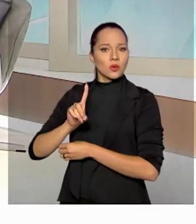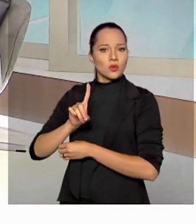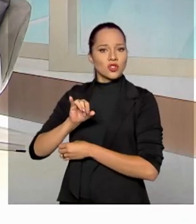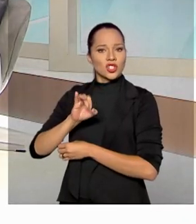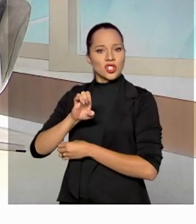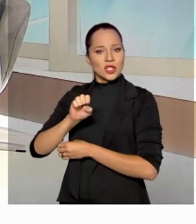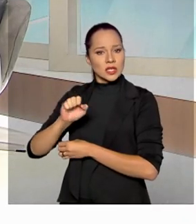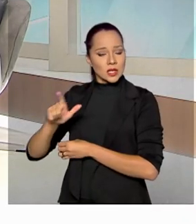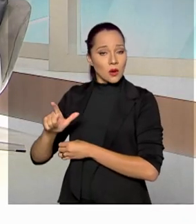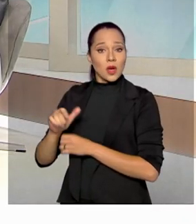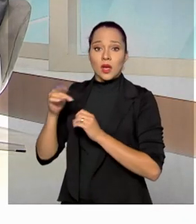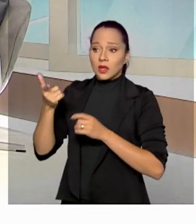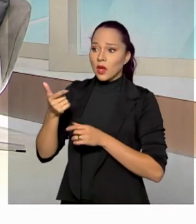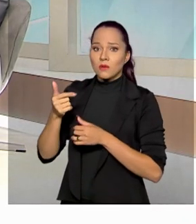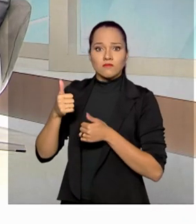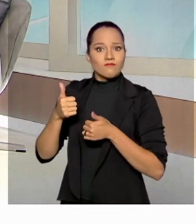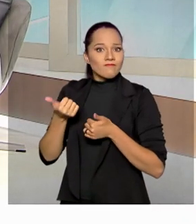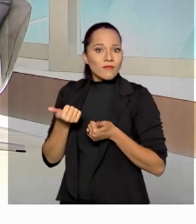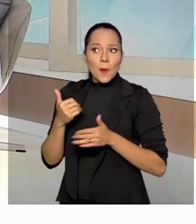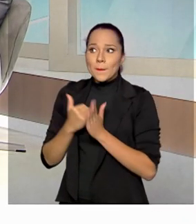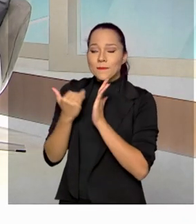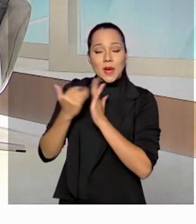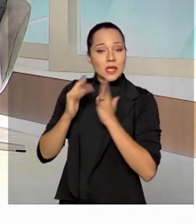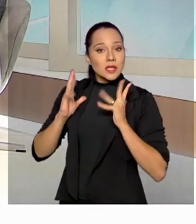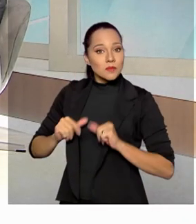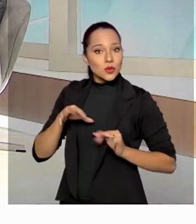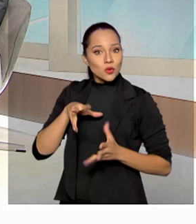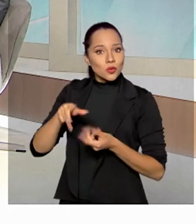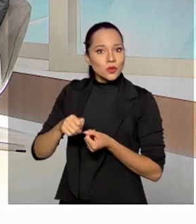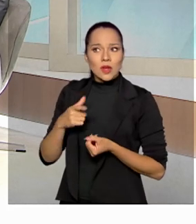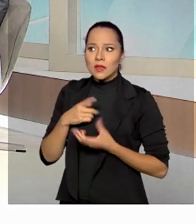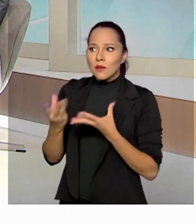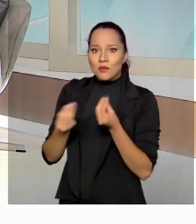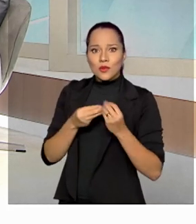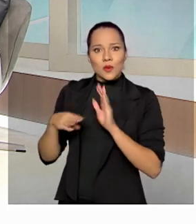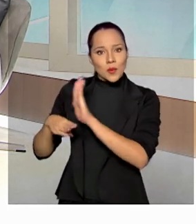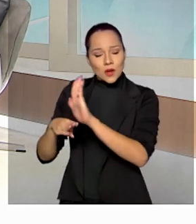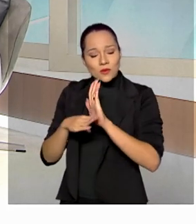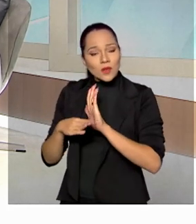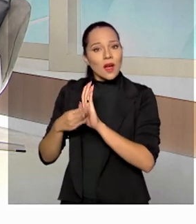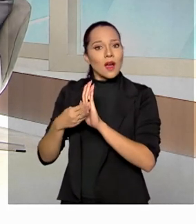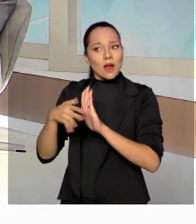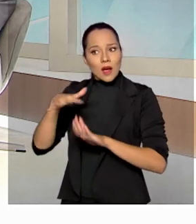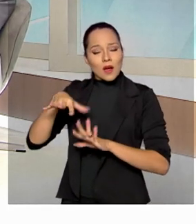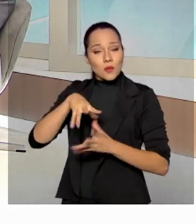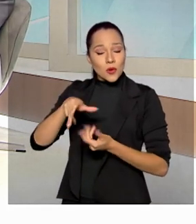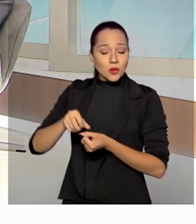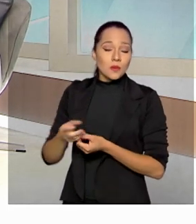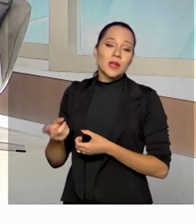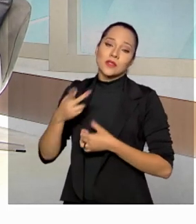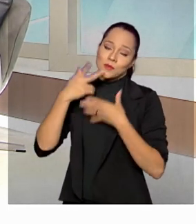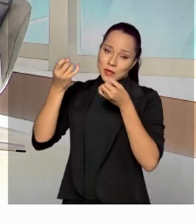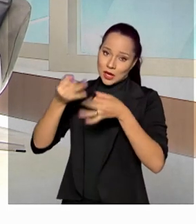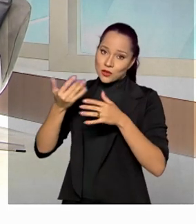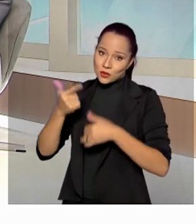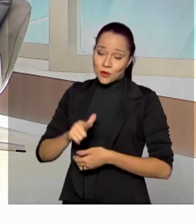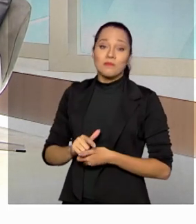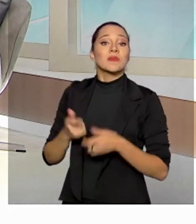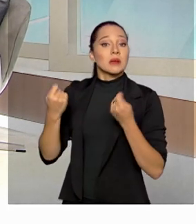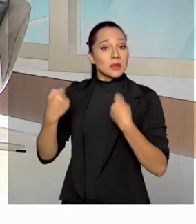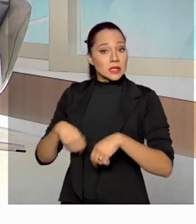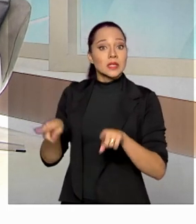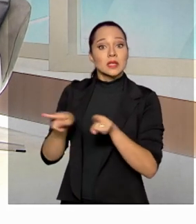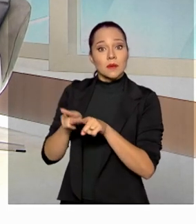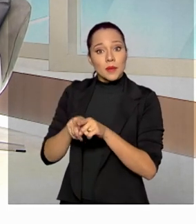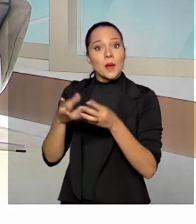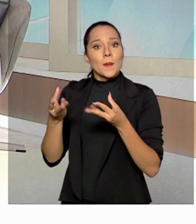transporte a matriz mais limpa do mundo. Então, temos muito a contribuir com o mundo, mas, volto a dizer, temos que ter também